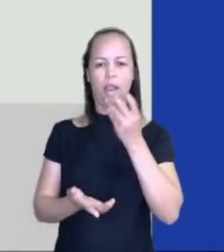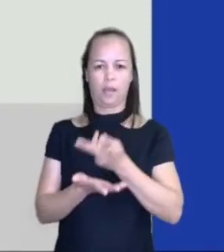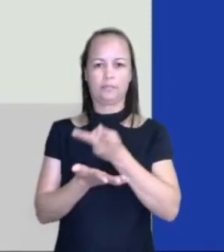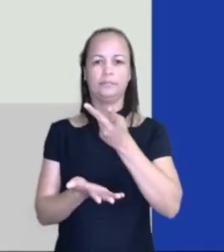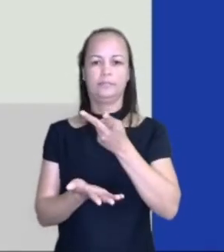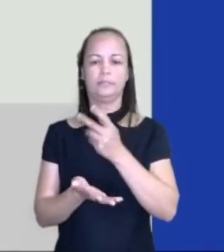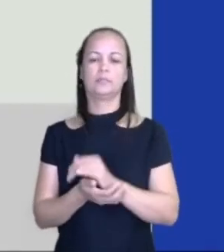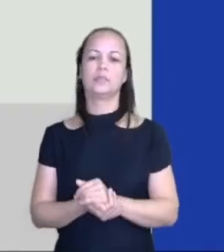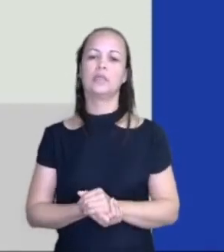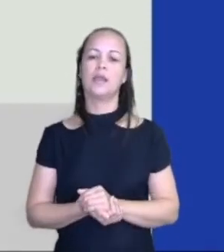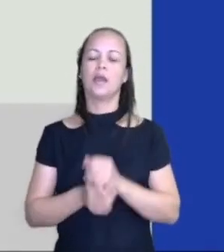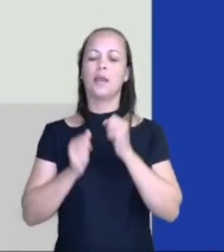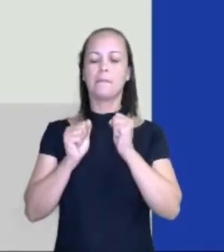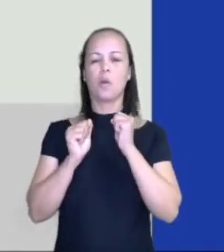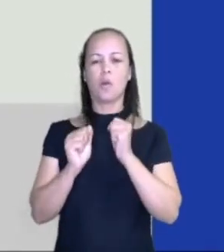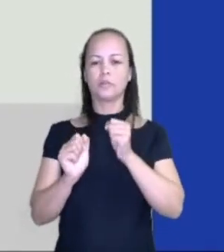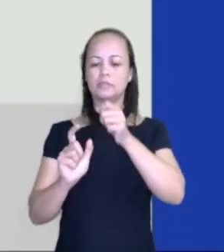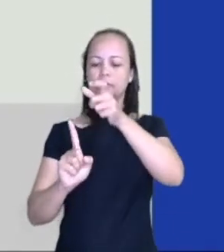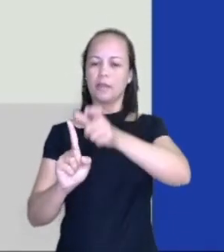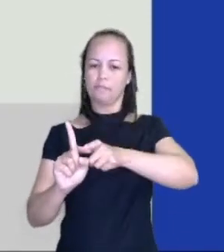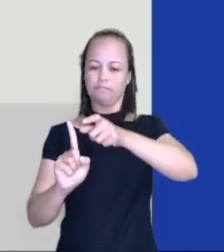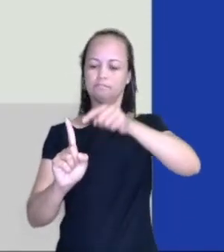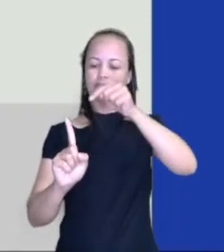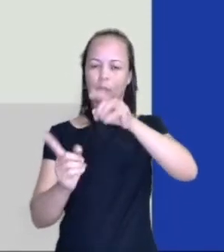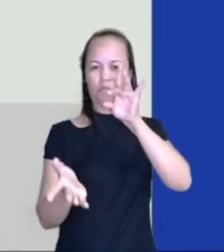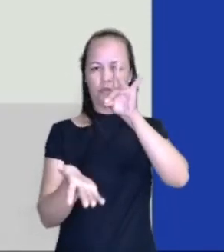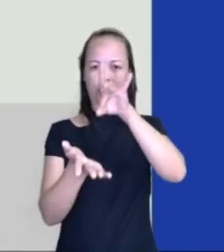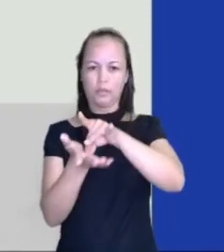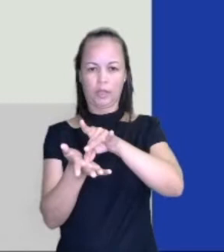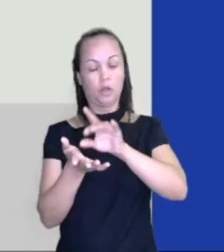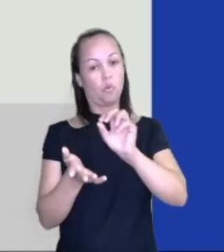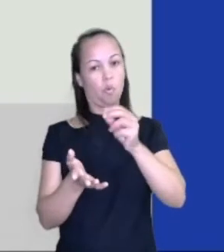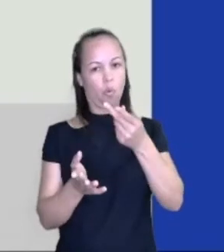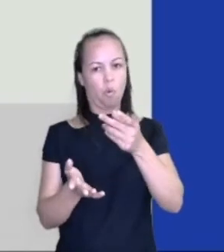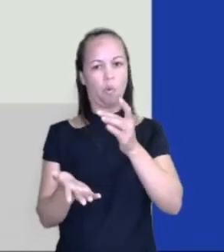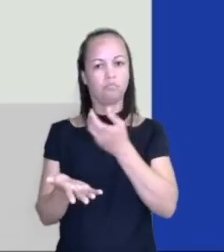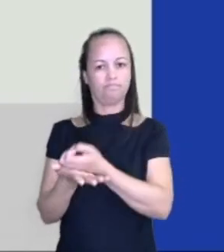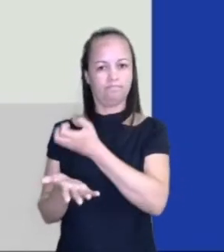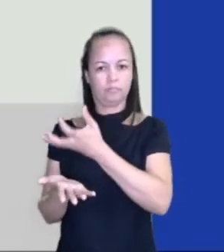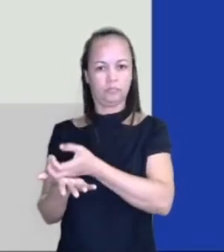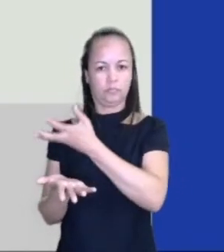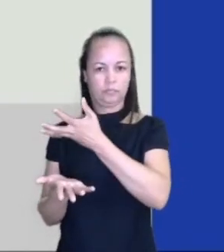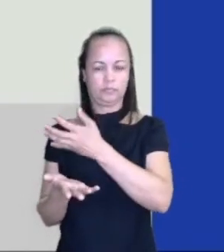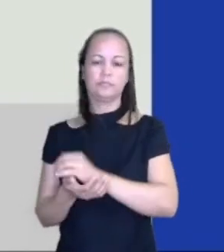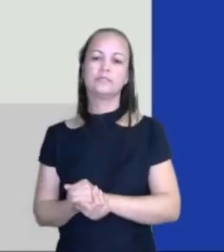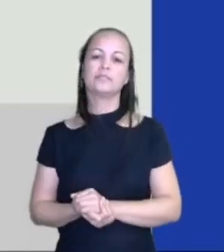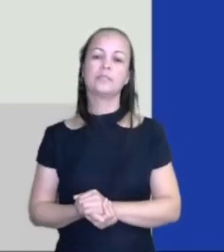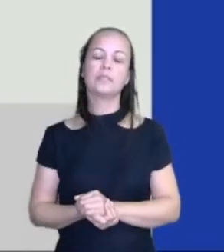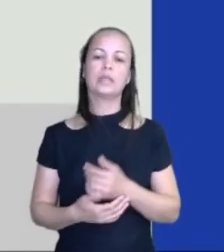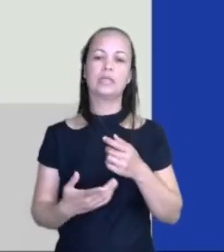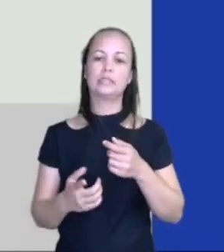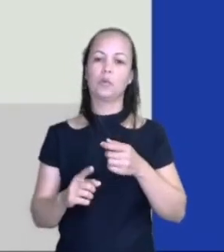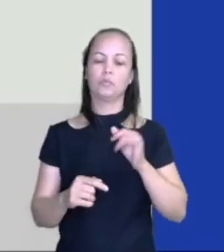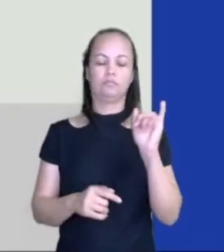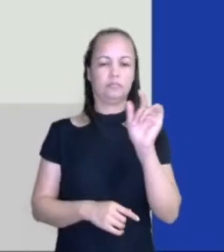Então, eles podem ser reais ou eles podem ser fictícios. Então, na literatura, meus amores,